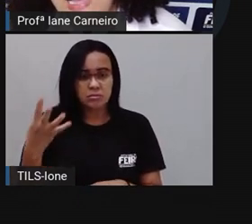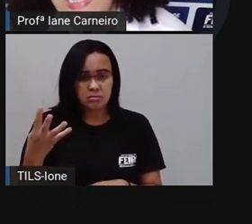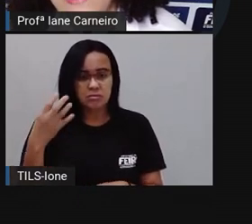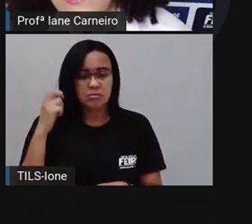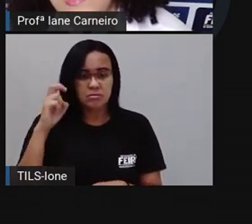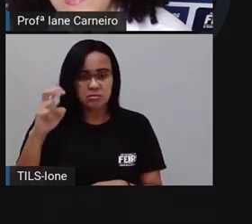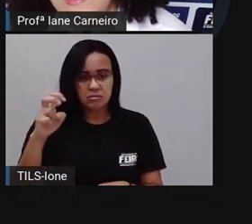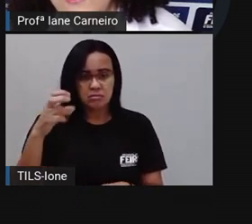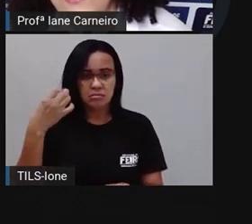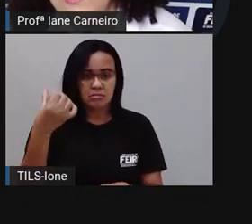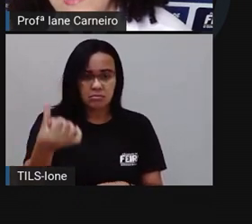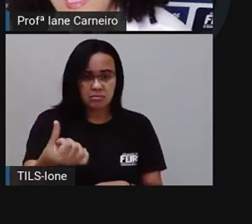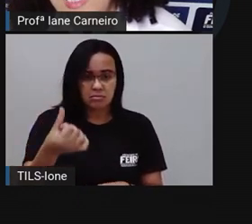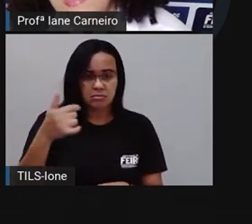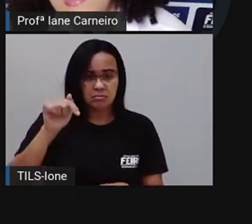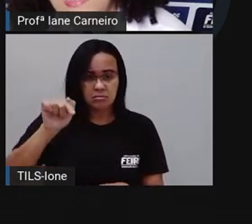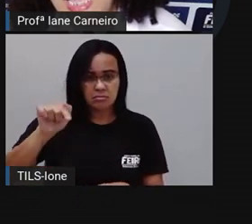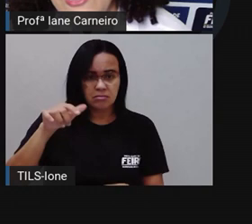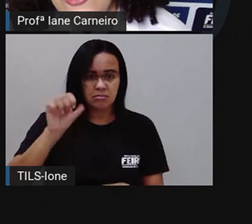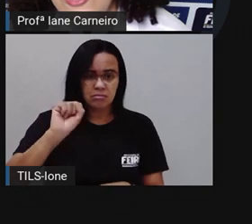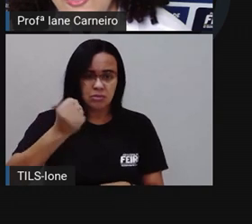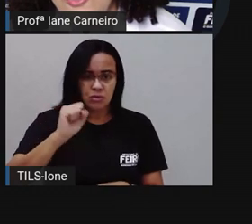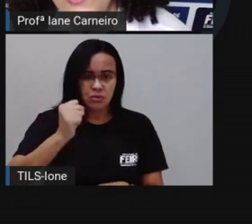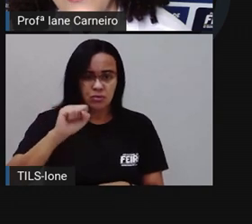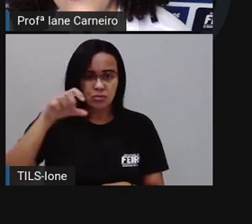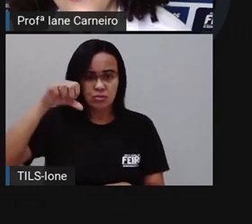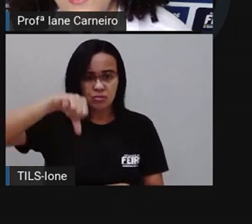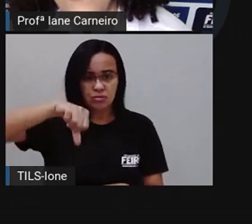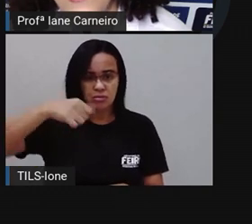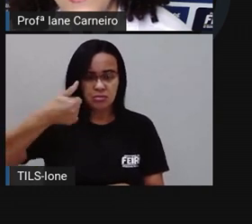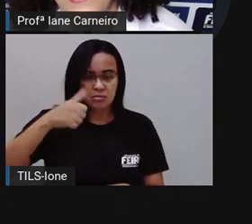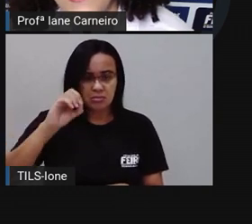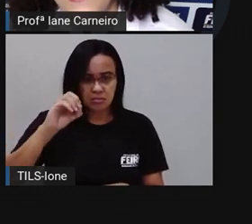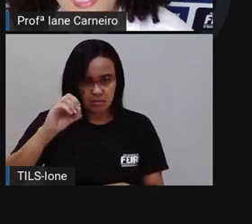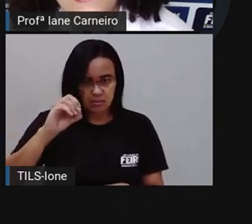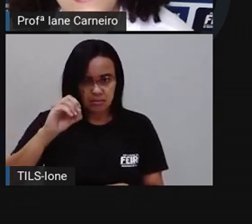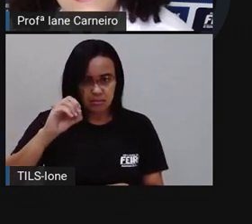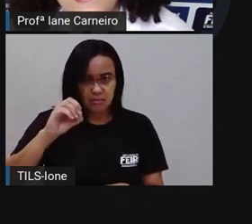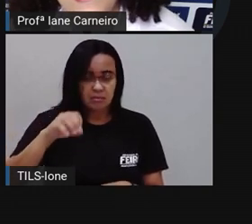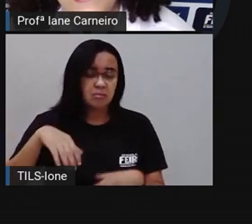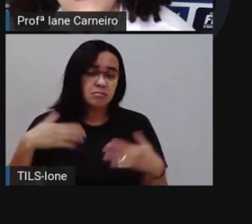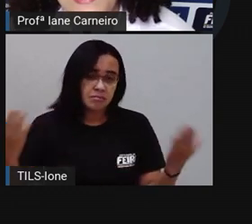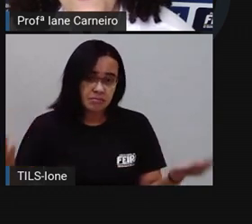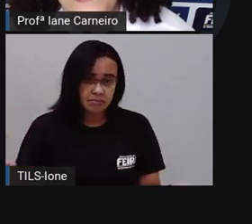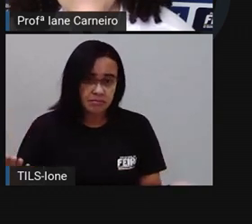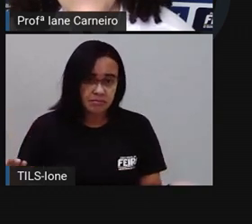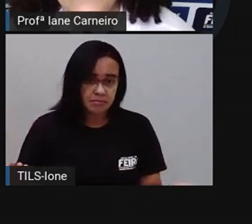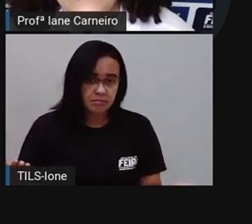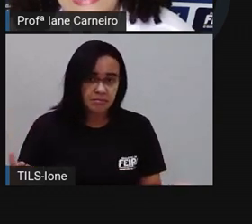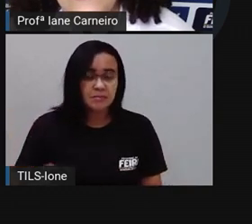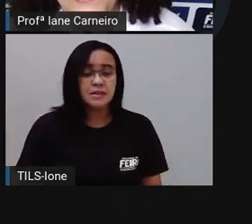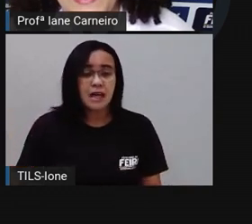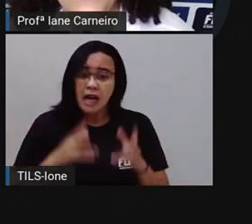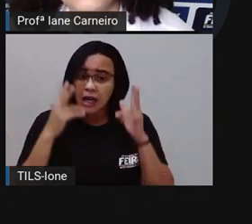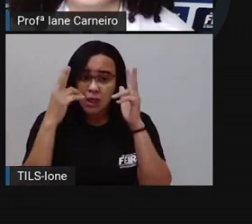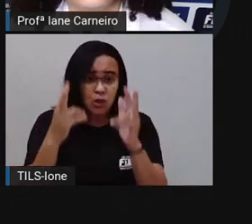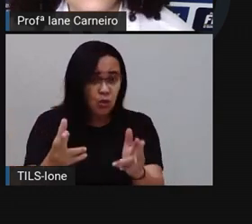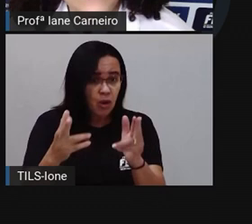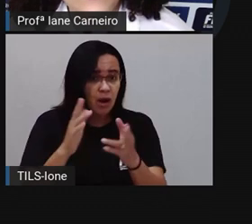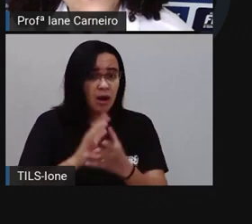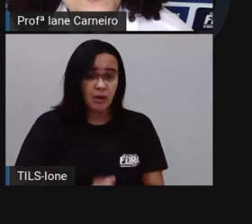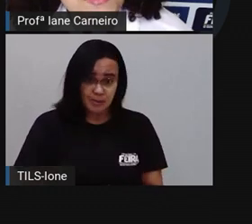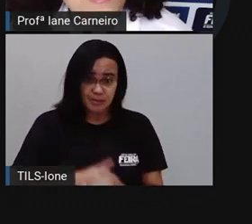4, 5, 6, 7, 8, 9, 10. Deu o mesmo resultado, Praiane?